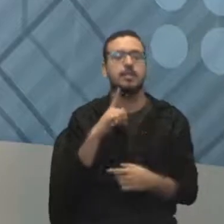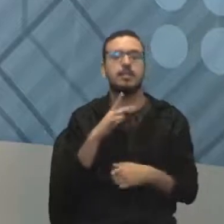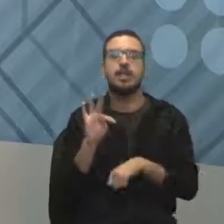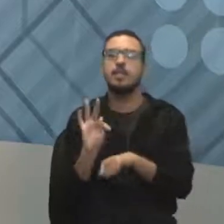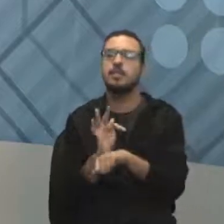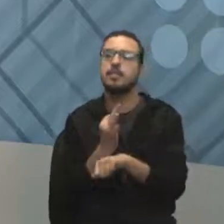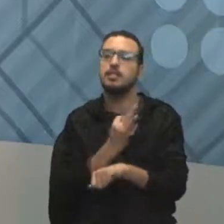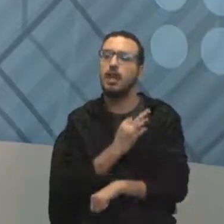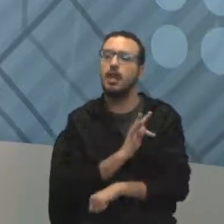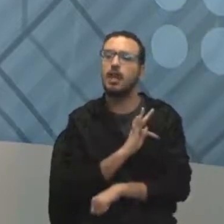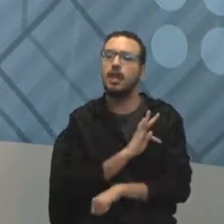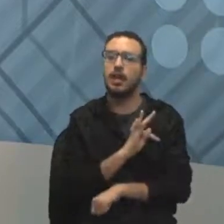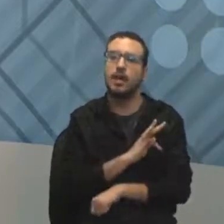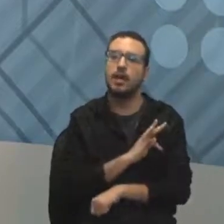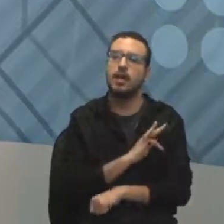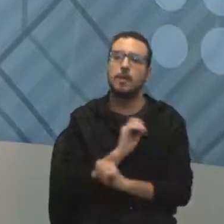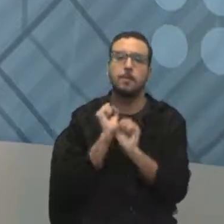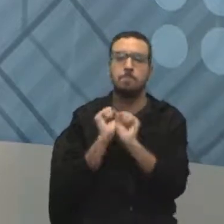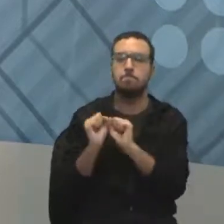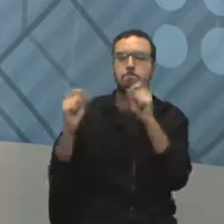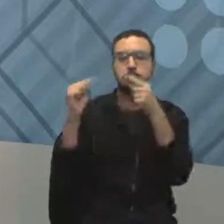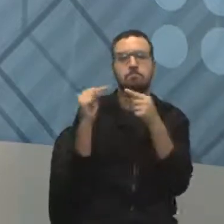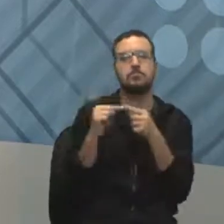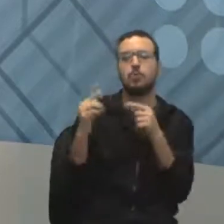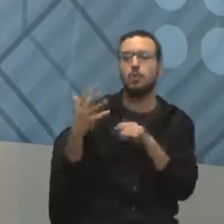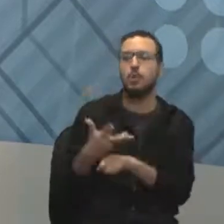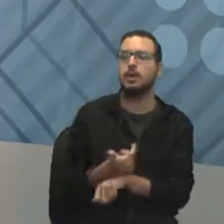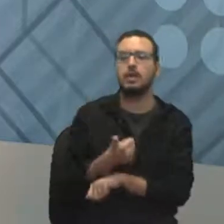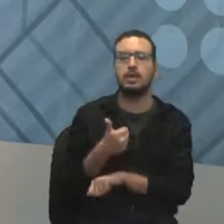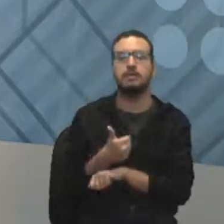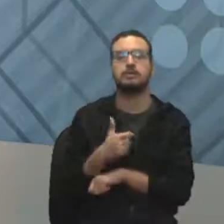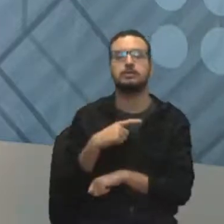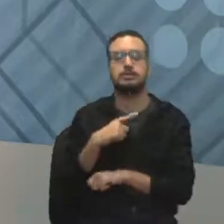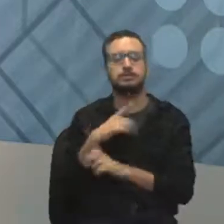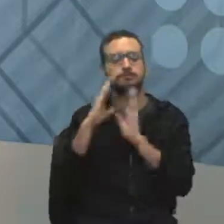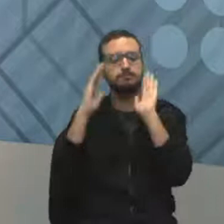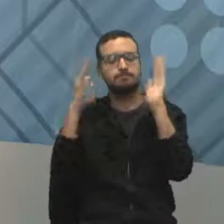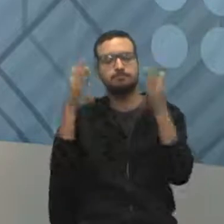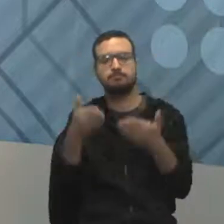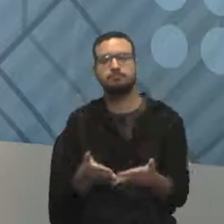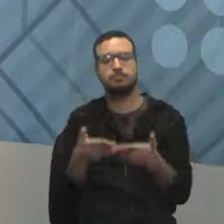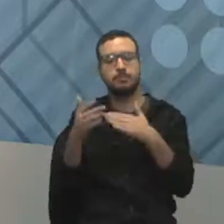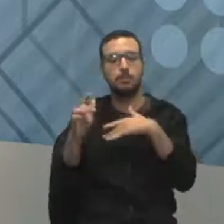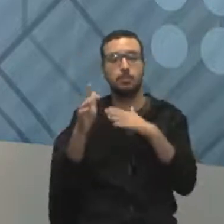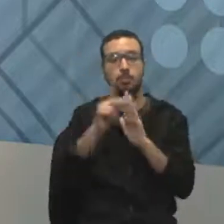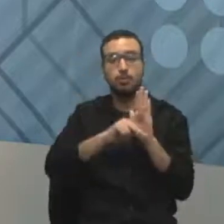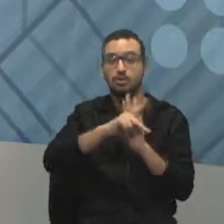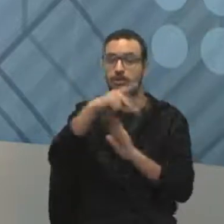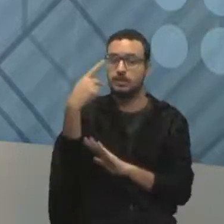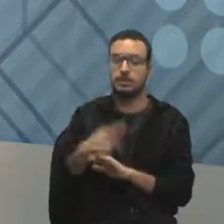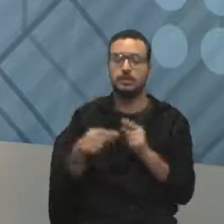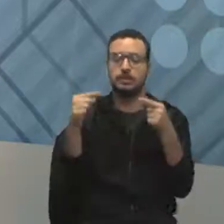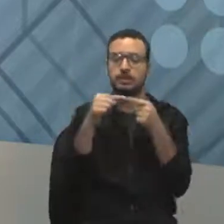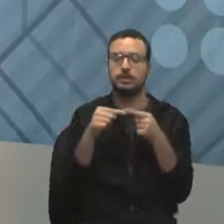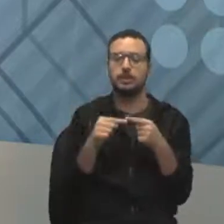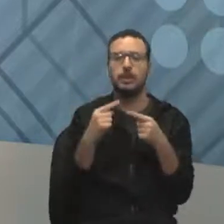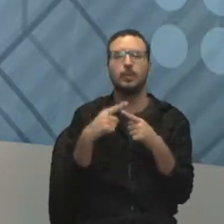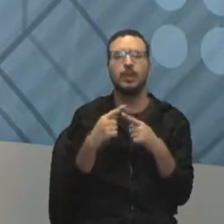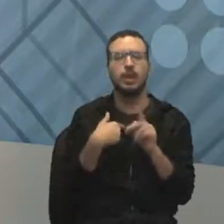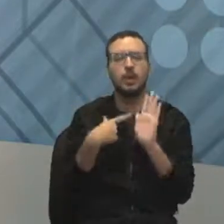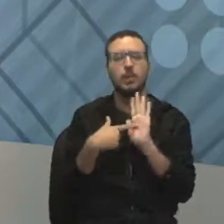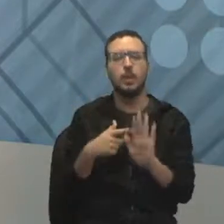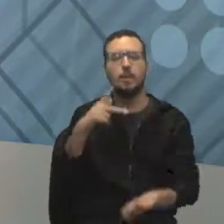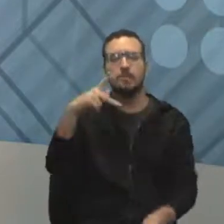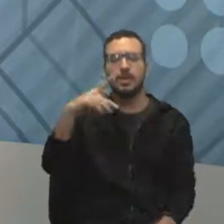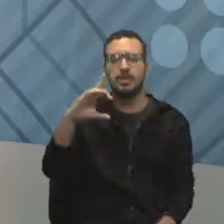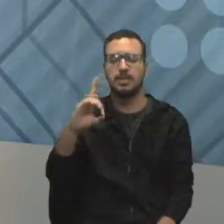encaixa com o seu jeito de controlar a qualidade, que tem a ver com o seu projeto e com a sua empresa. Por que eu trago o PDCA?